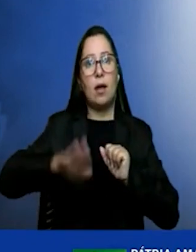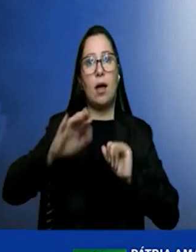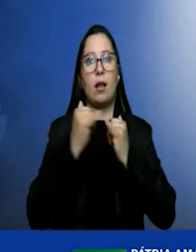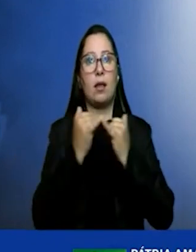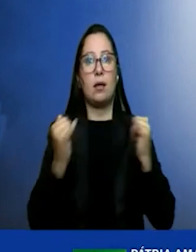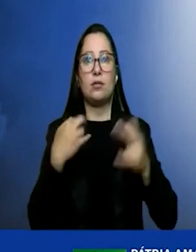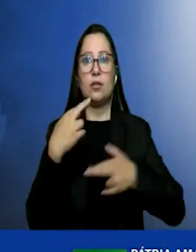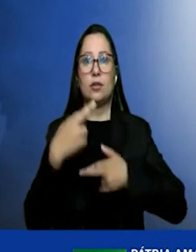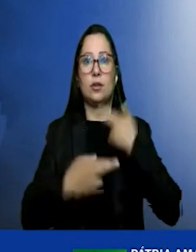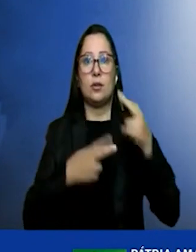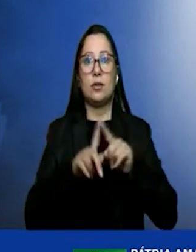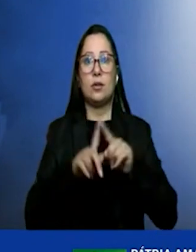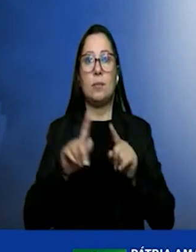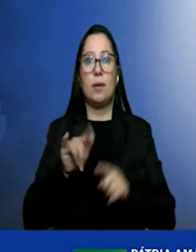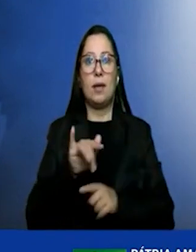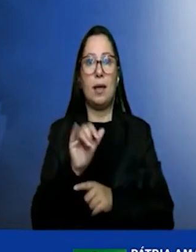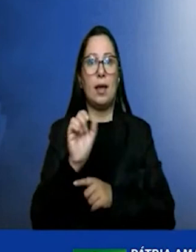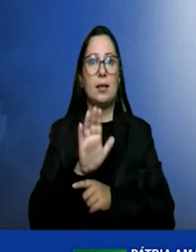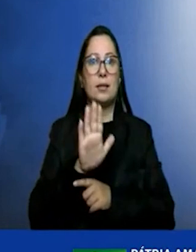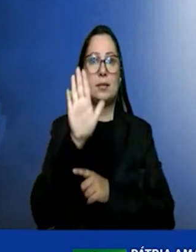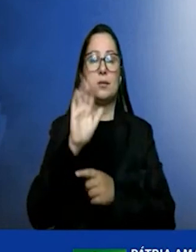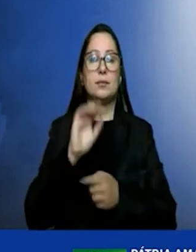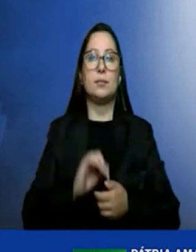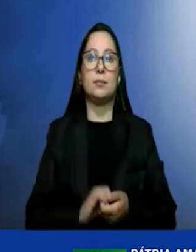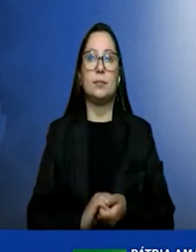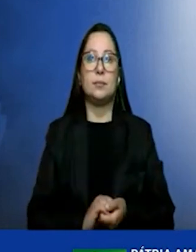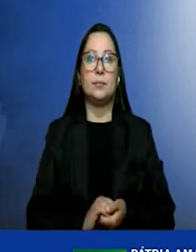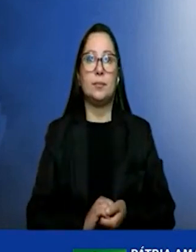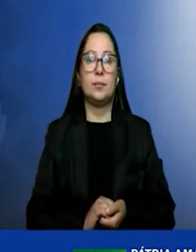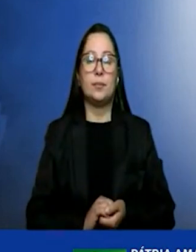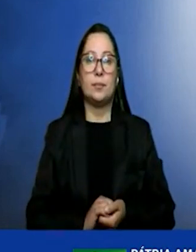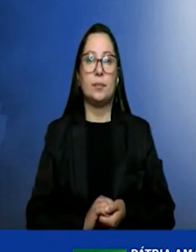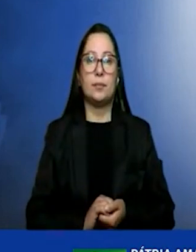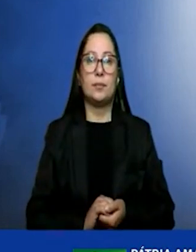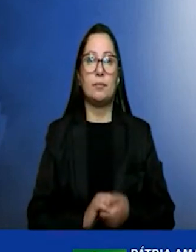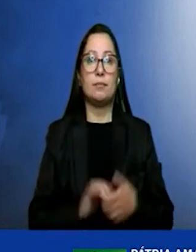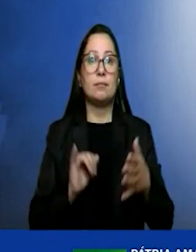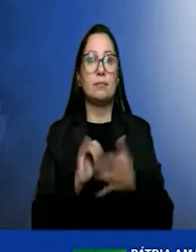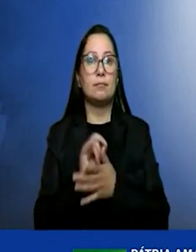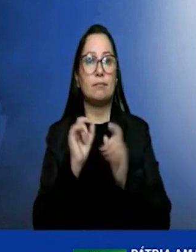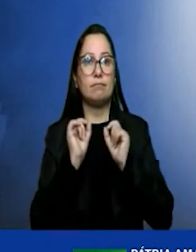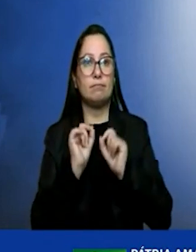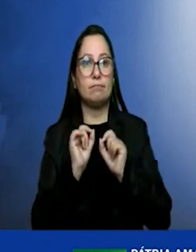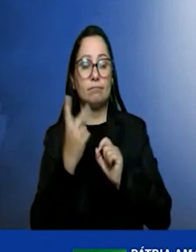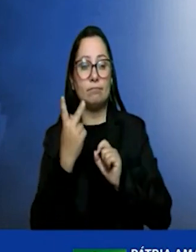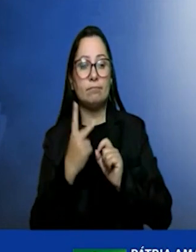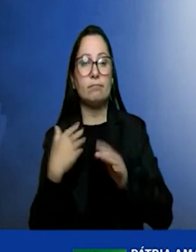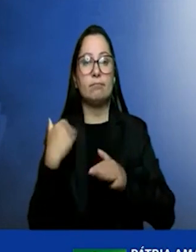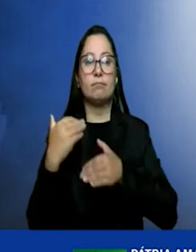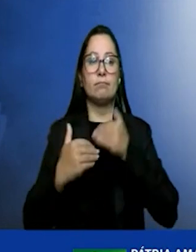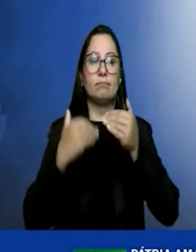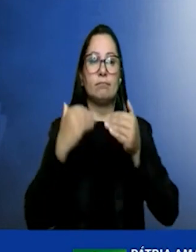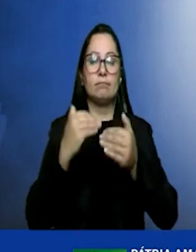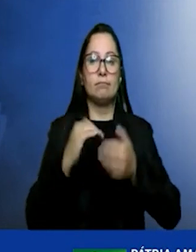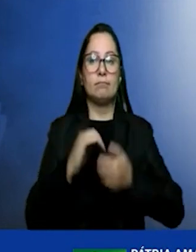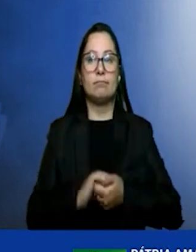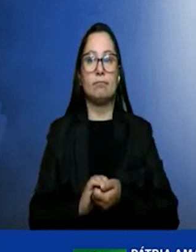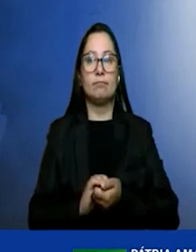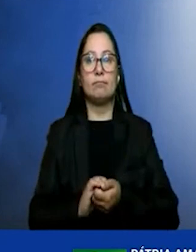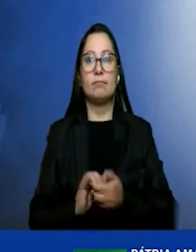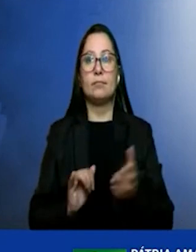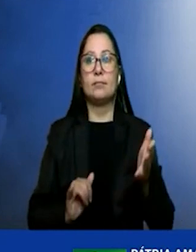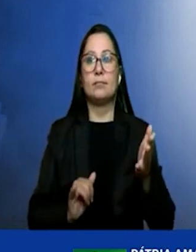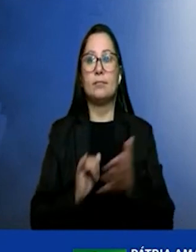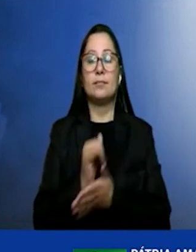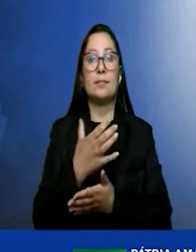de gases e o que ocorre é o seguinte esse processo ele aconteceu de uma forma